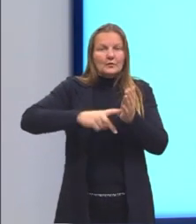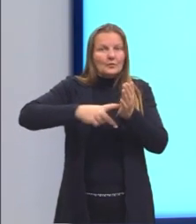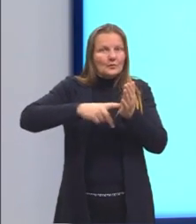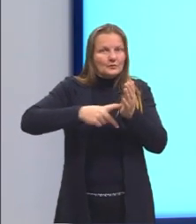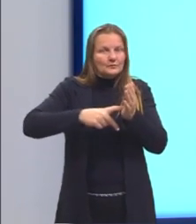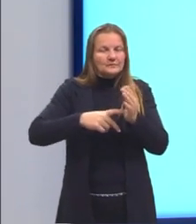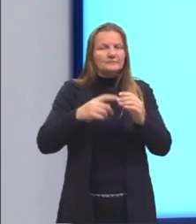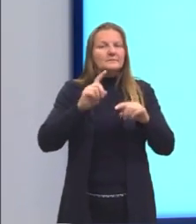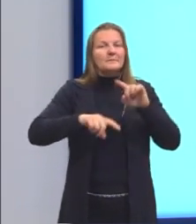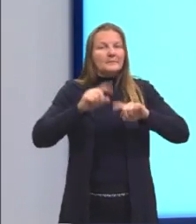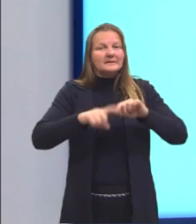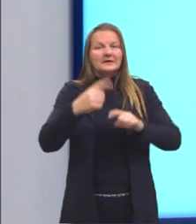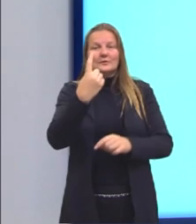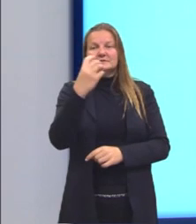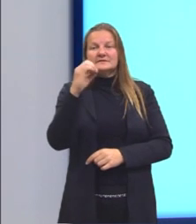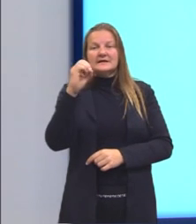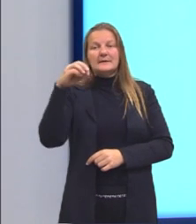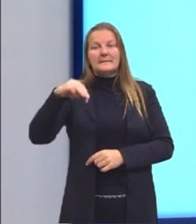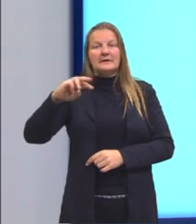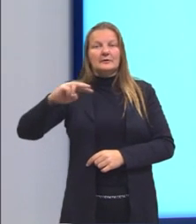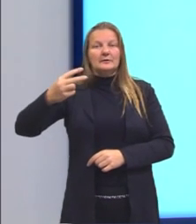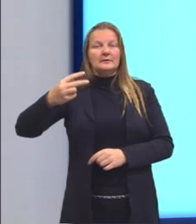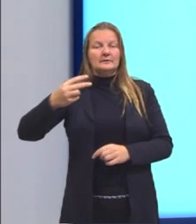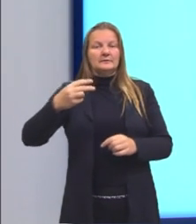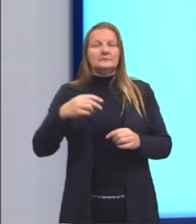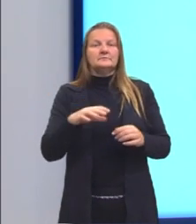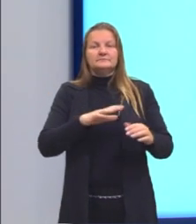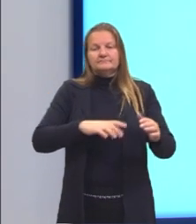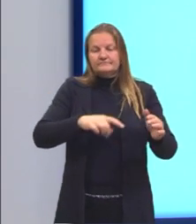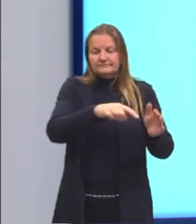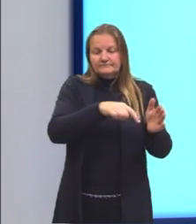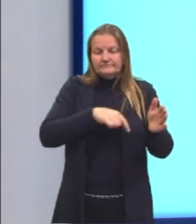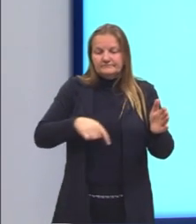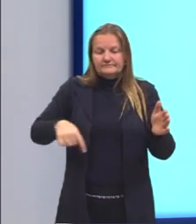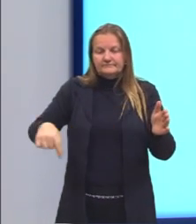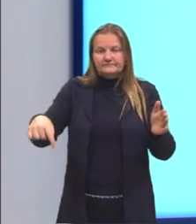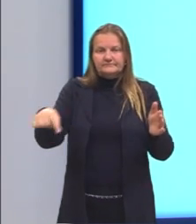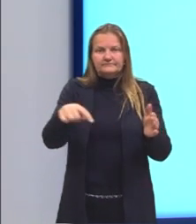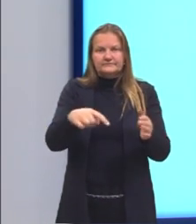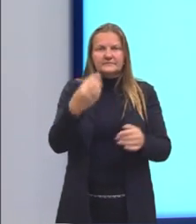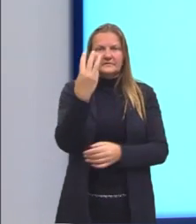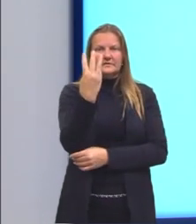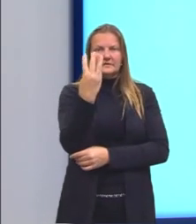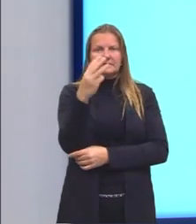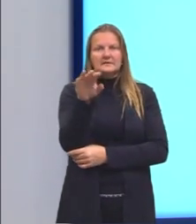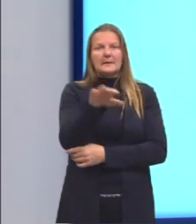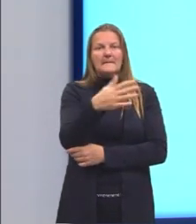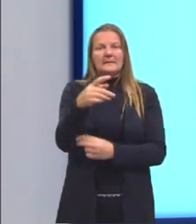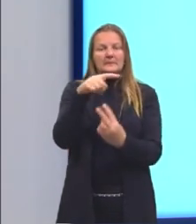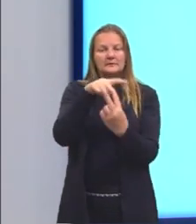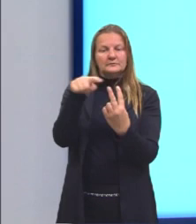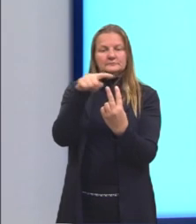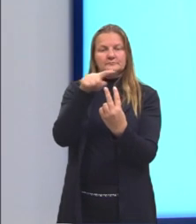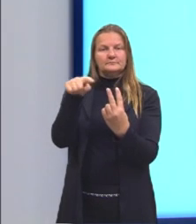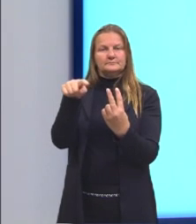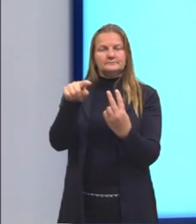então, um estoque 100 metros quadrados de área e nós vamos utilizar 3 como valor aproximado de pi.